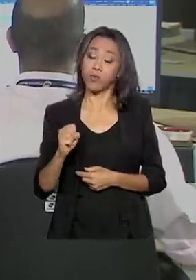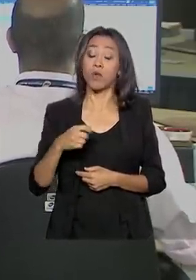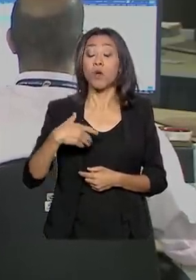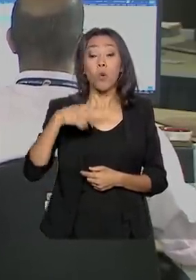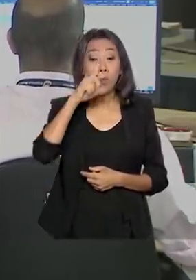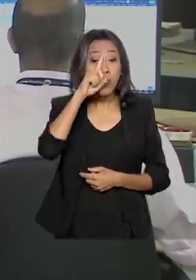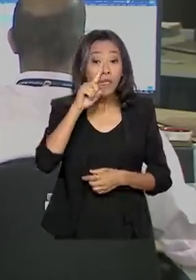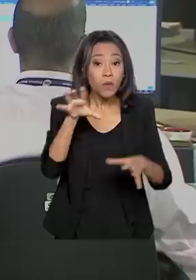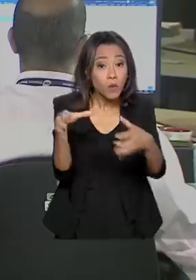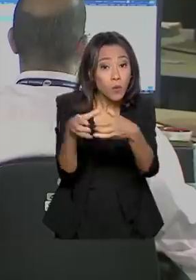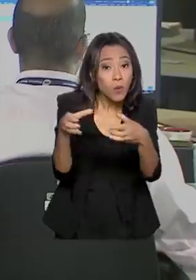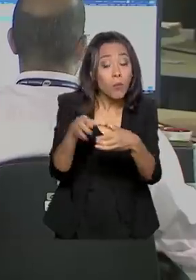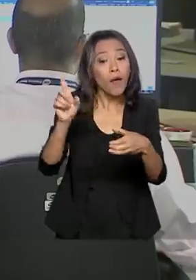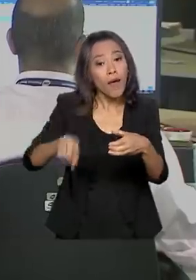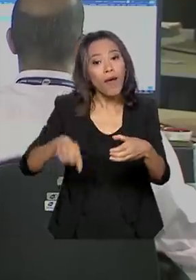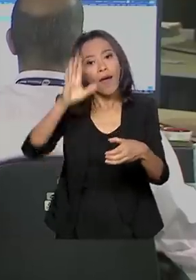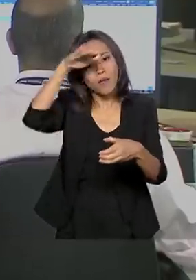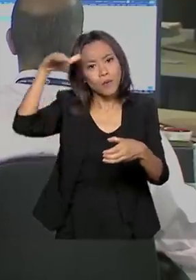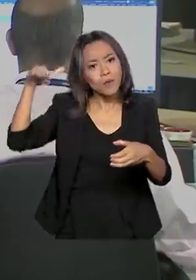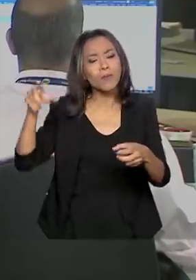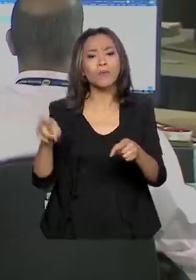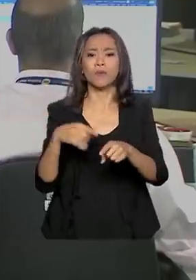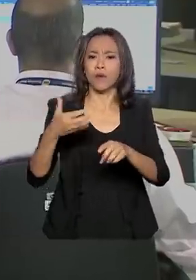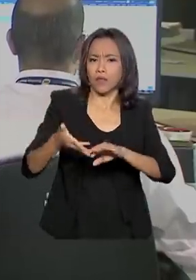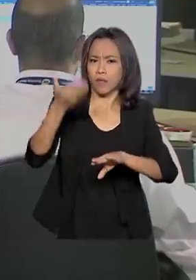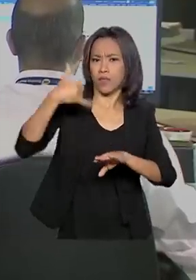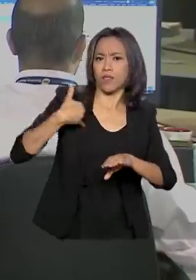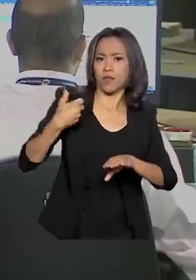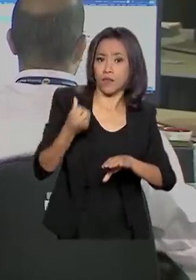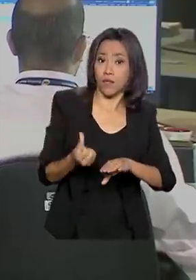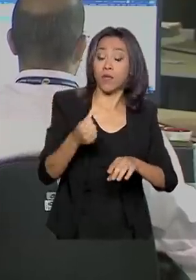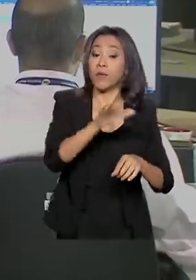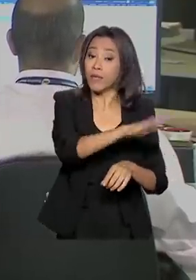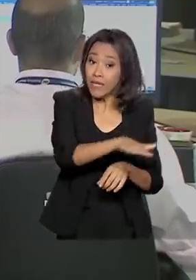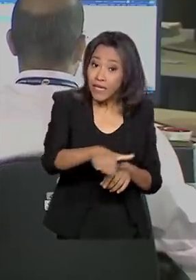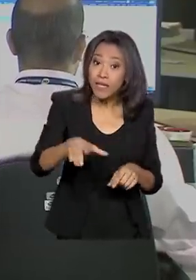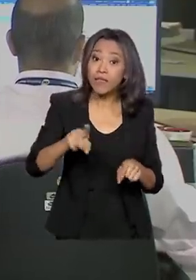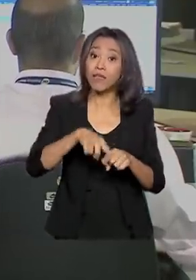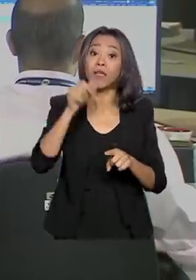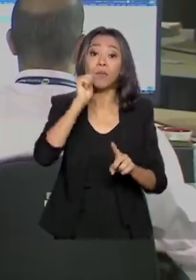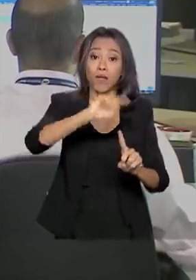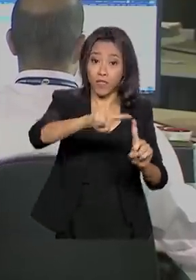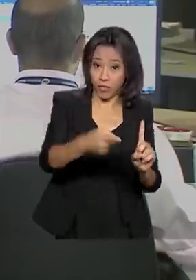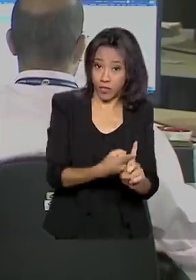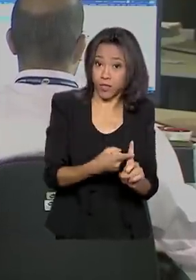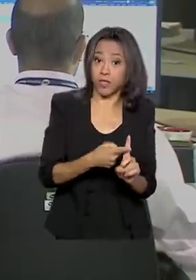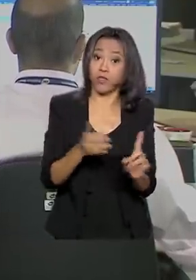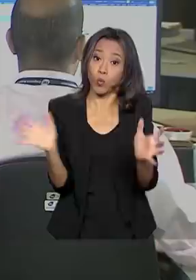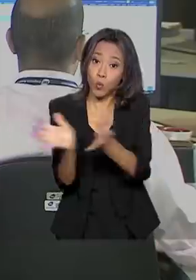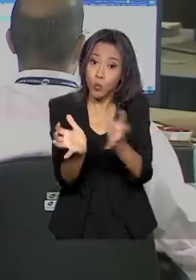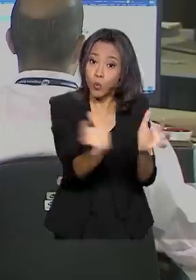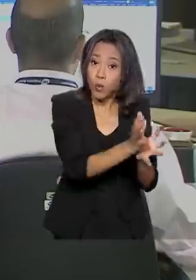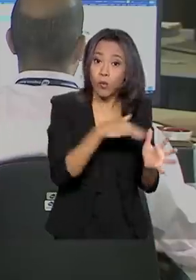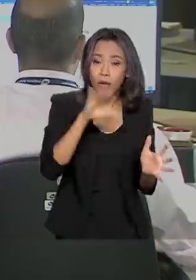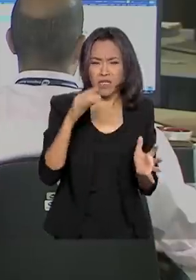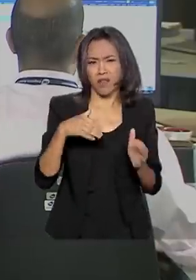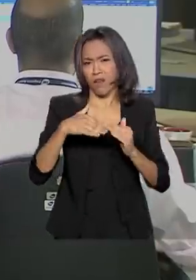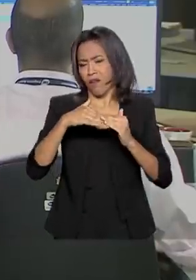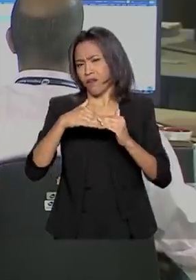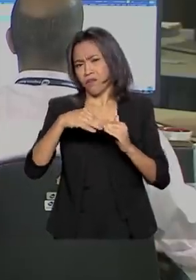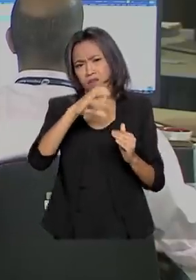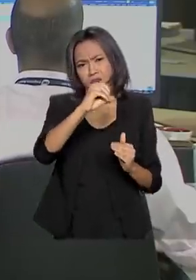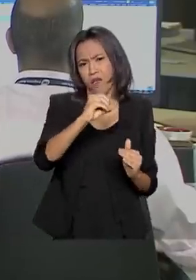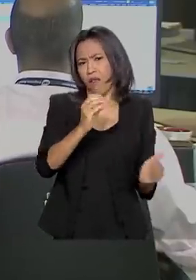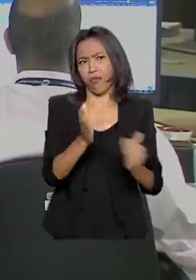anos ou mais, gestantes e crianças menores de 2 anos. Até agora, nenhuma criança na faixa entre 0 e 9